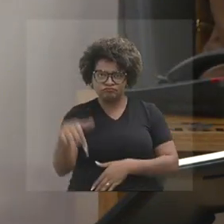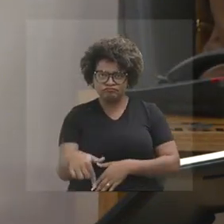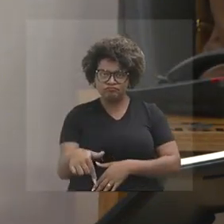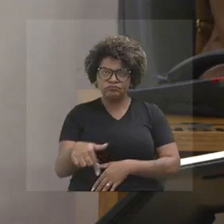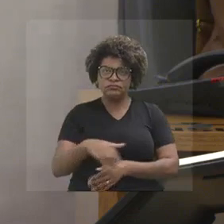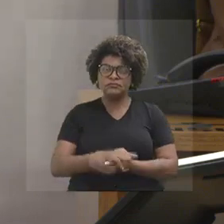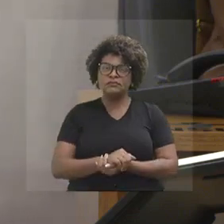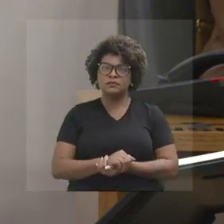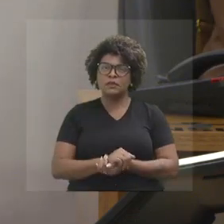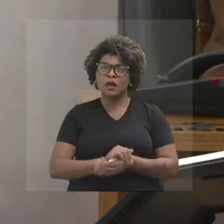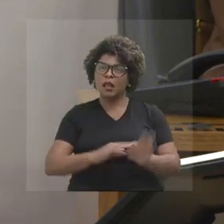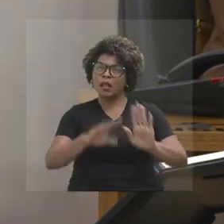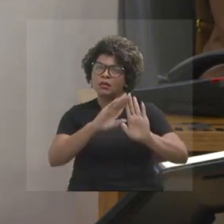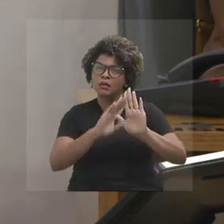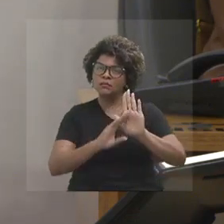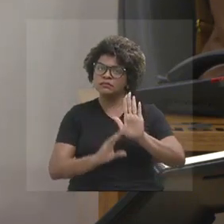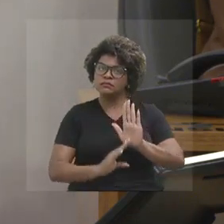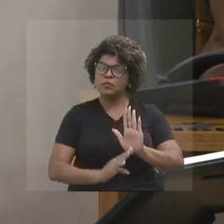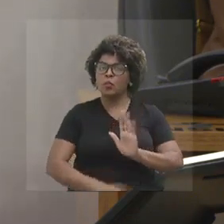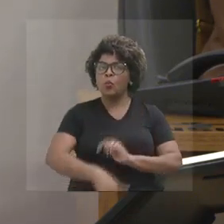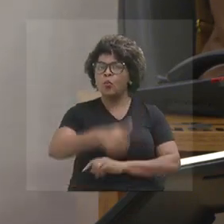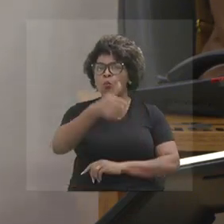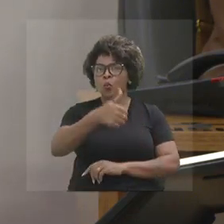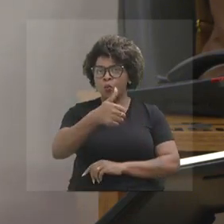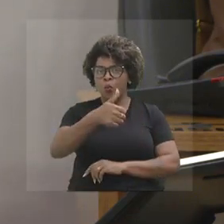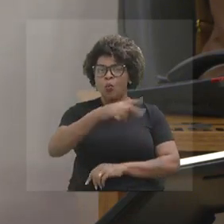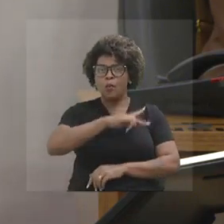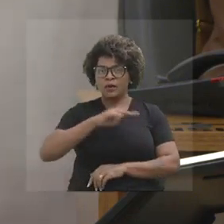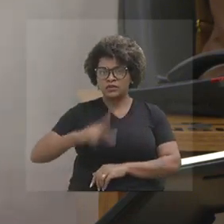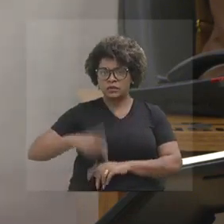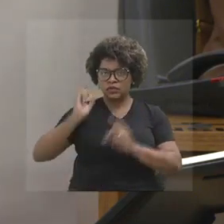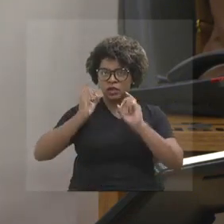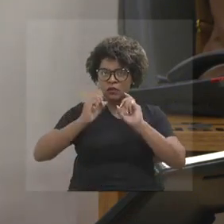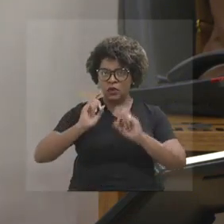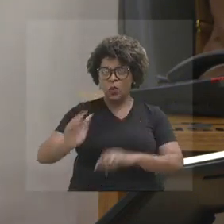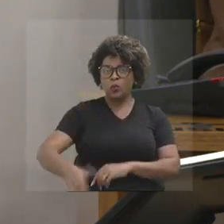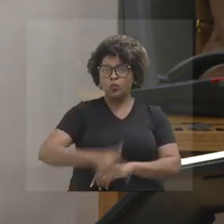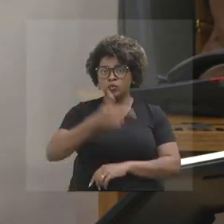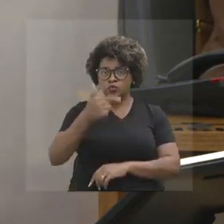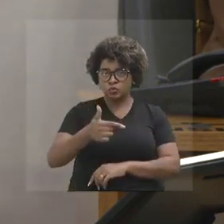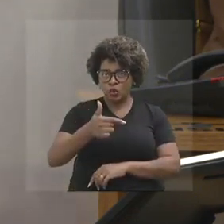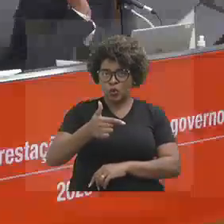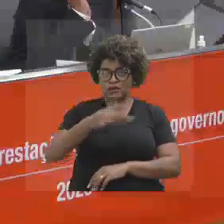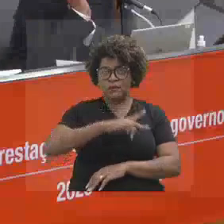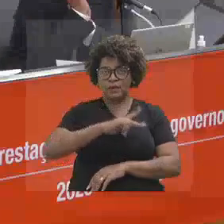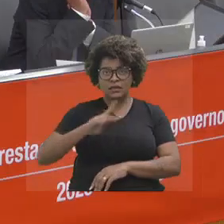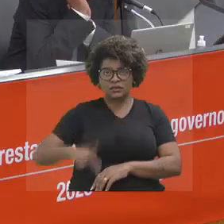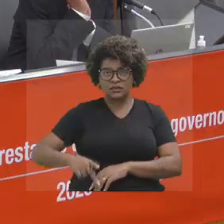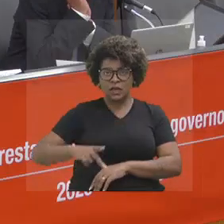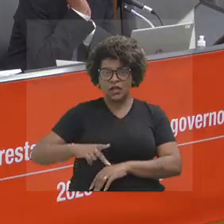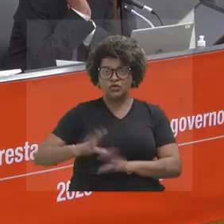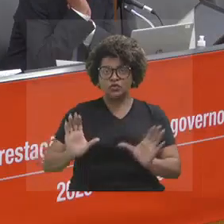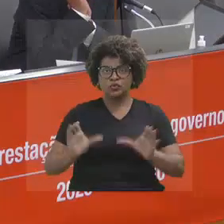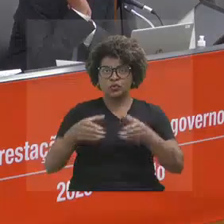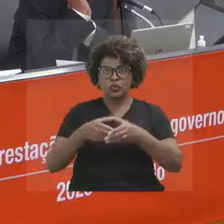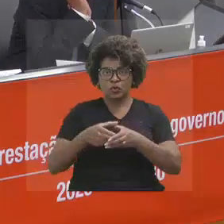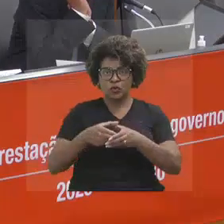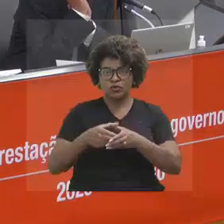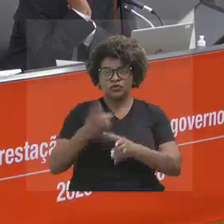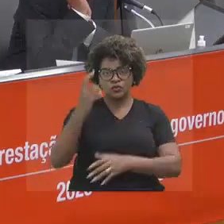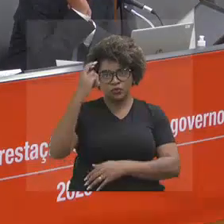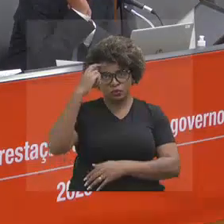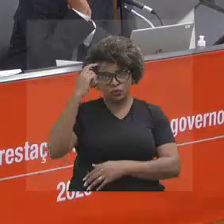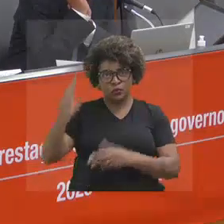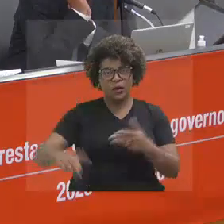ordem. Um, presidente da reunião. Dois, presidente da Comissão de Cultura. E três,